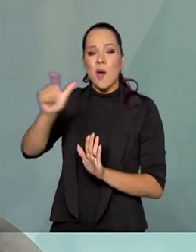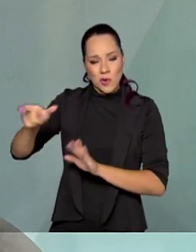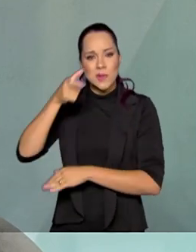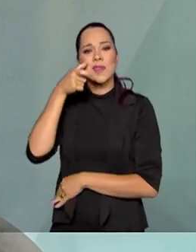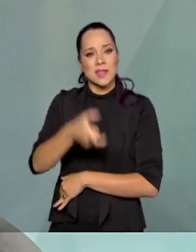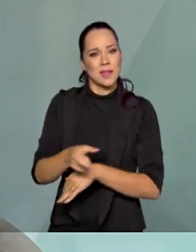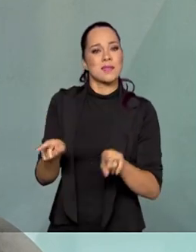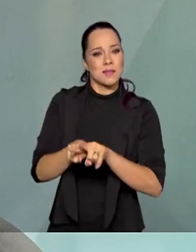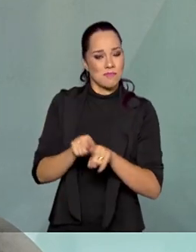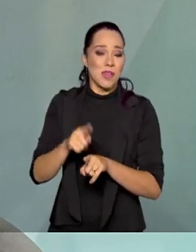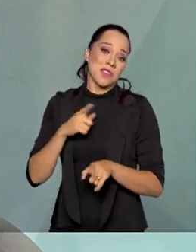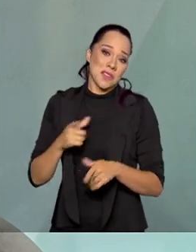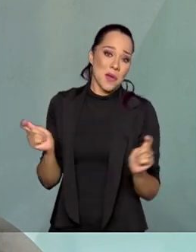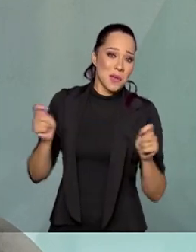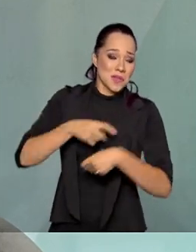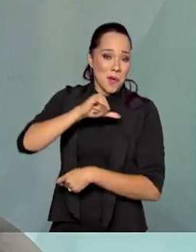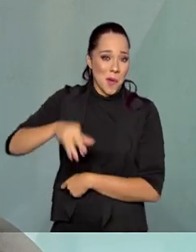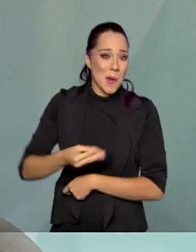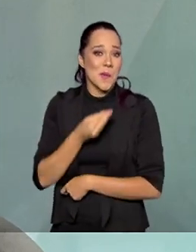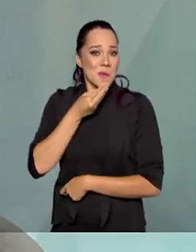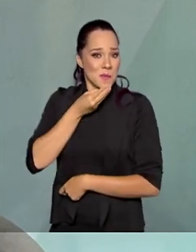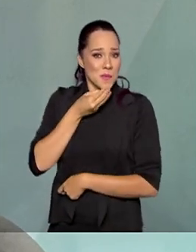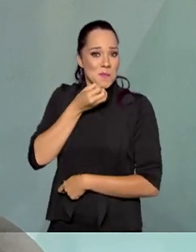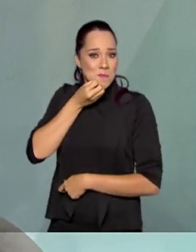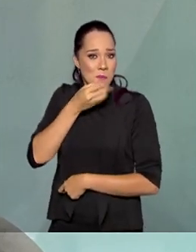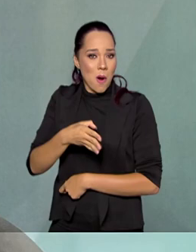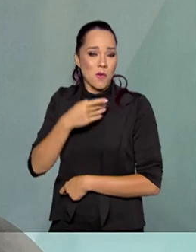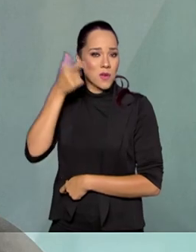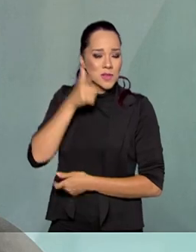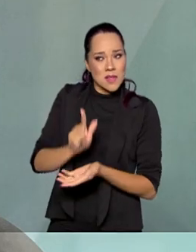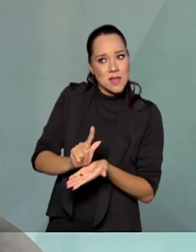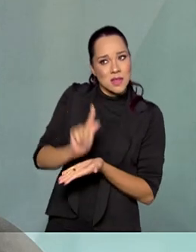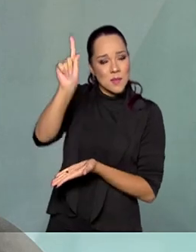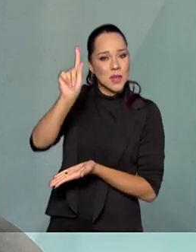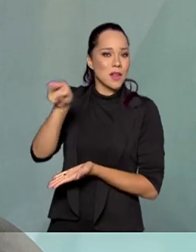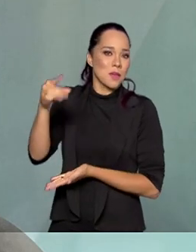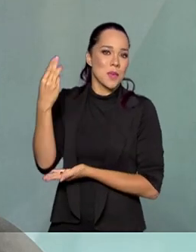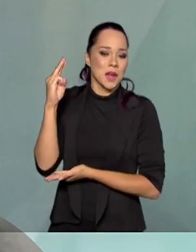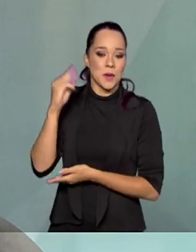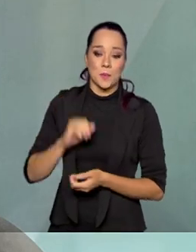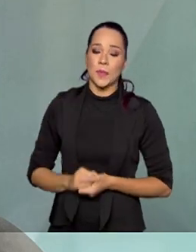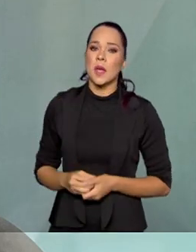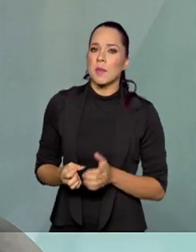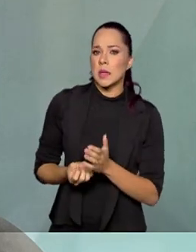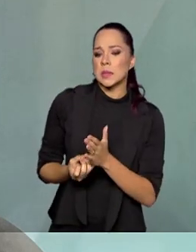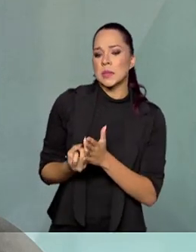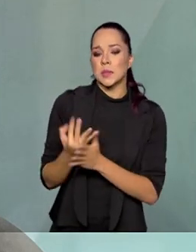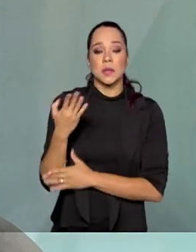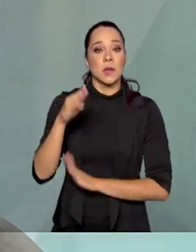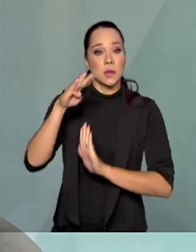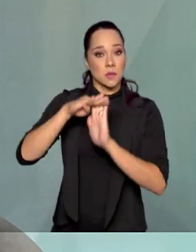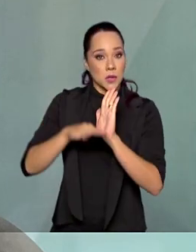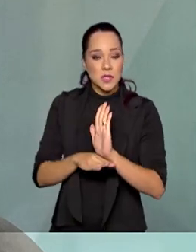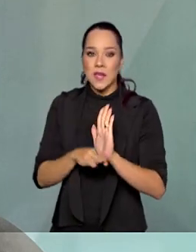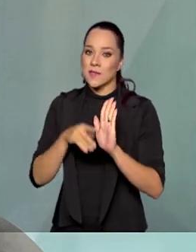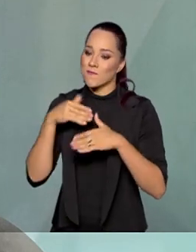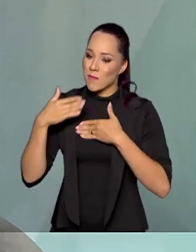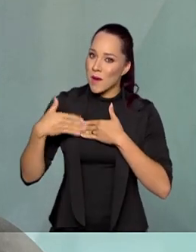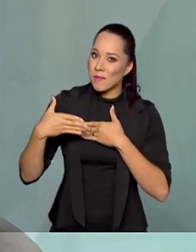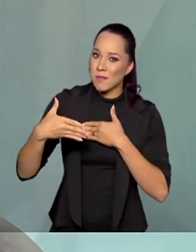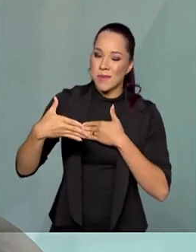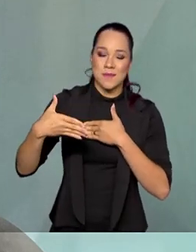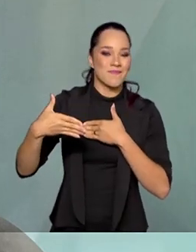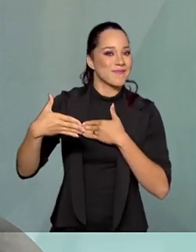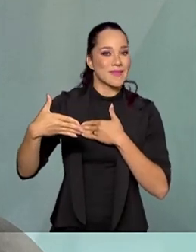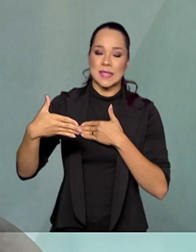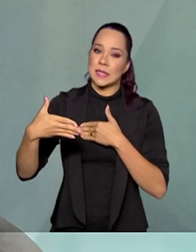interessados, já que a condição é muito vantajosa de se lançar em Alcântara. Mas por uma série de razões, o projeto não andou no ritmo que